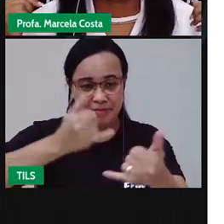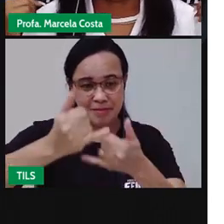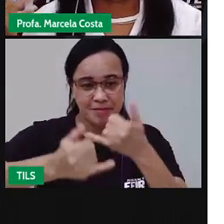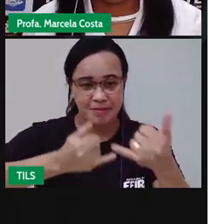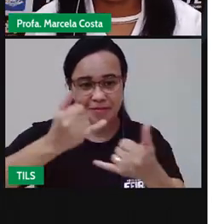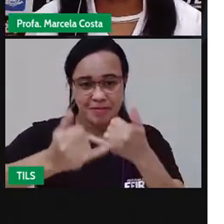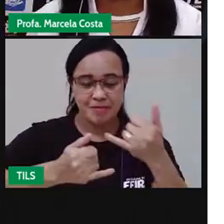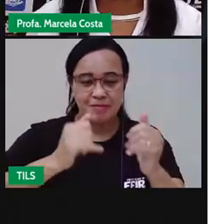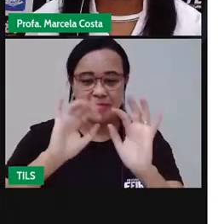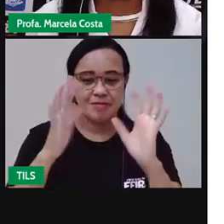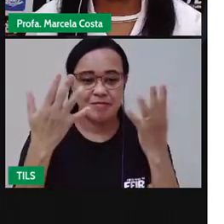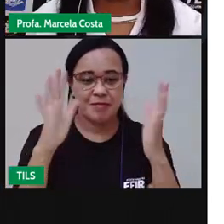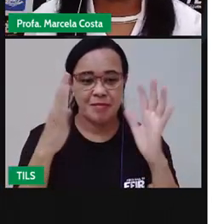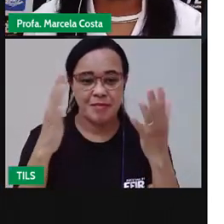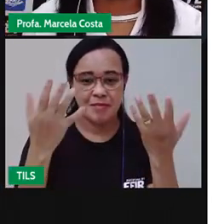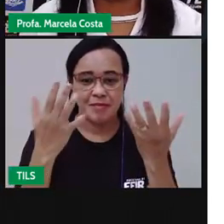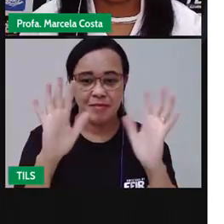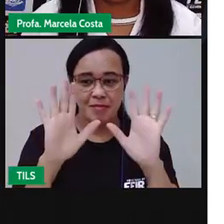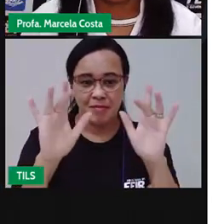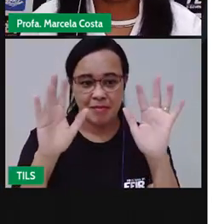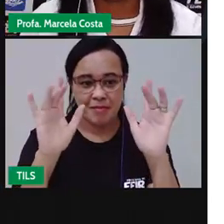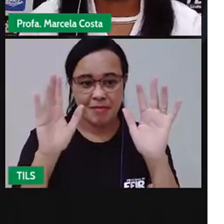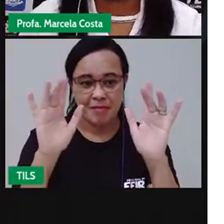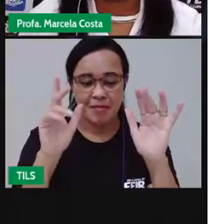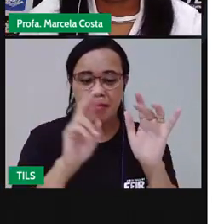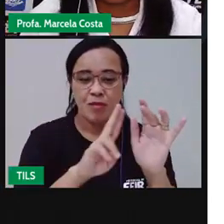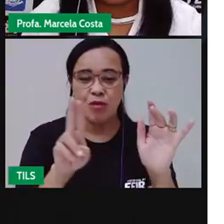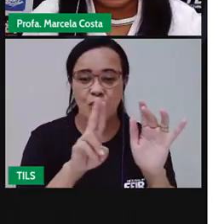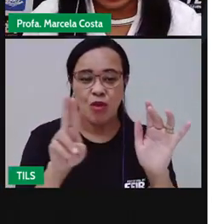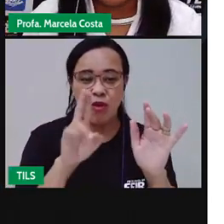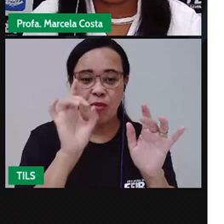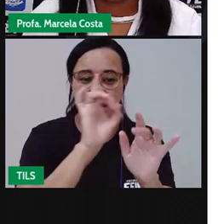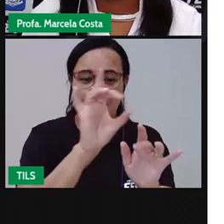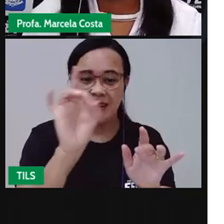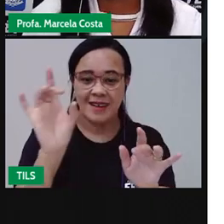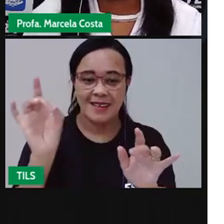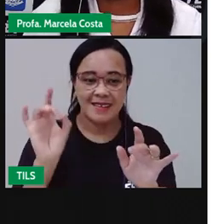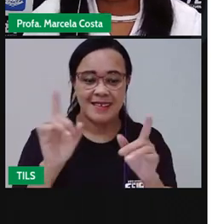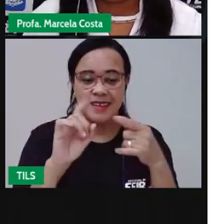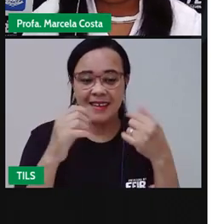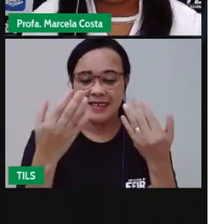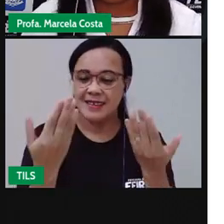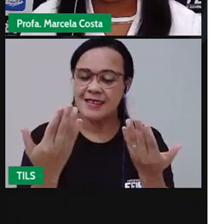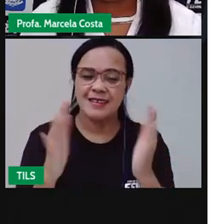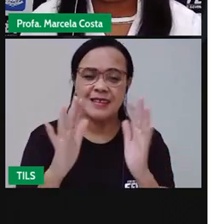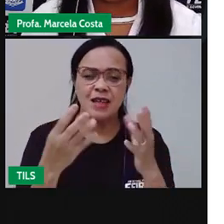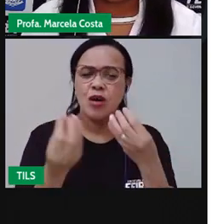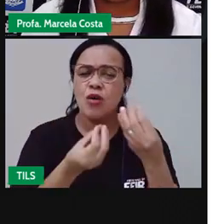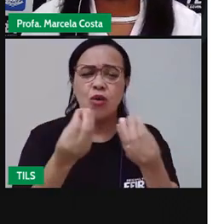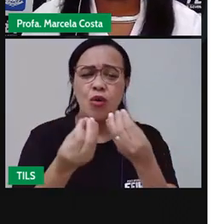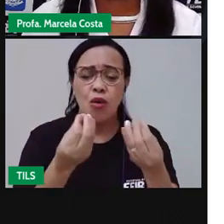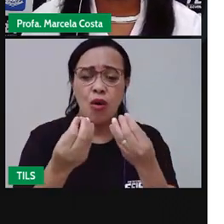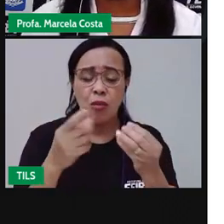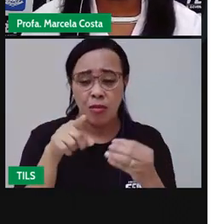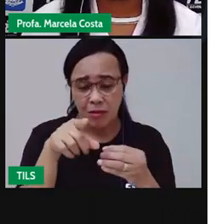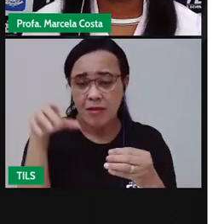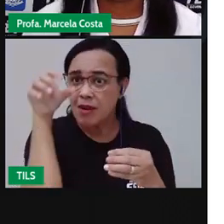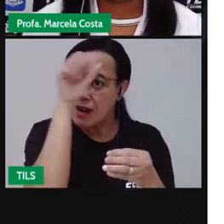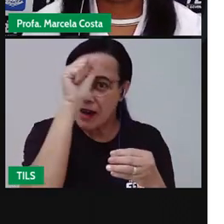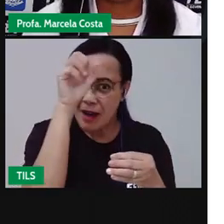falar das mãos, dos nomes dos dedos. Com essa aula, você vai aprender a reconhecer